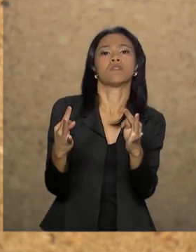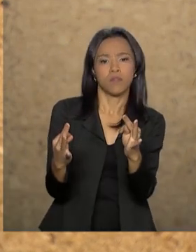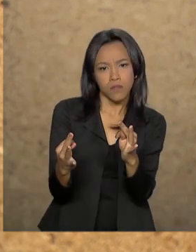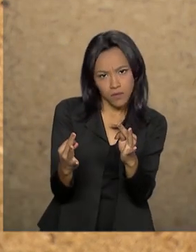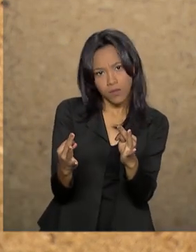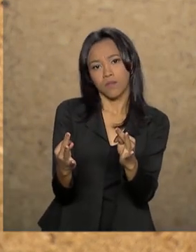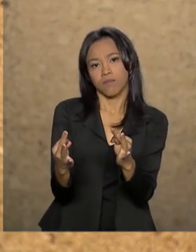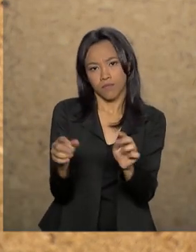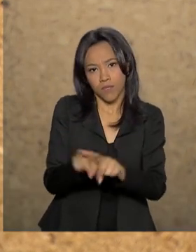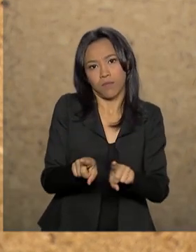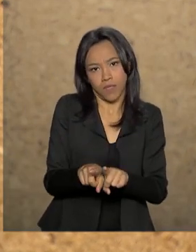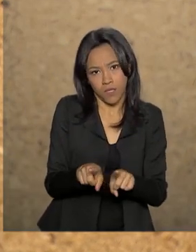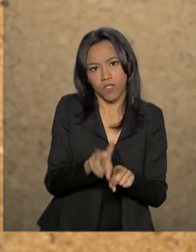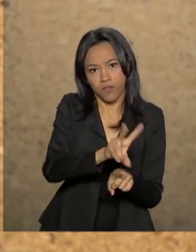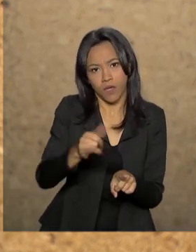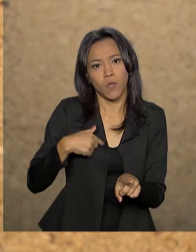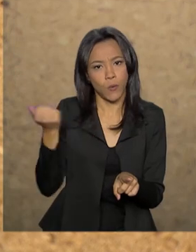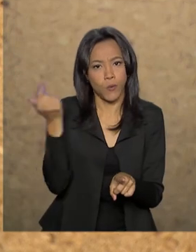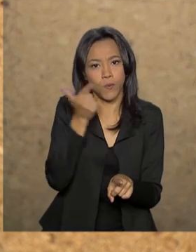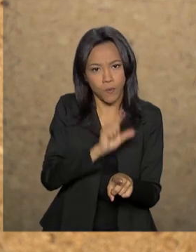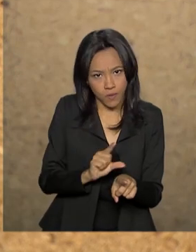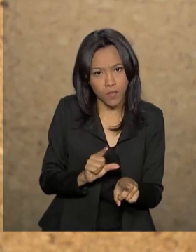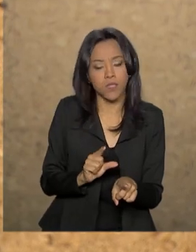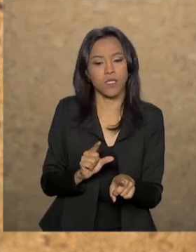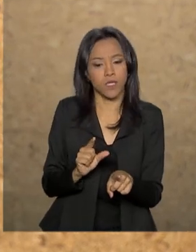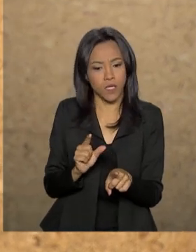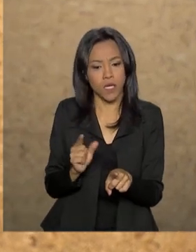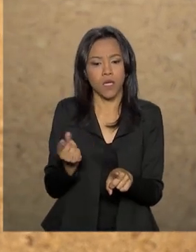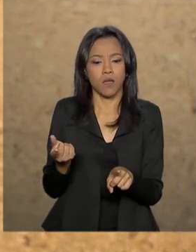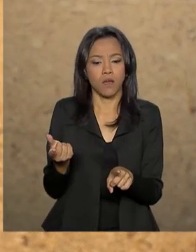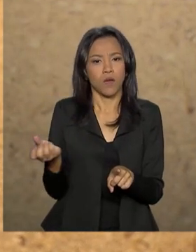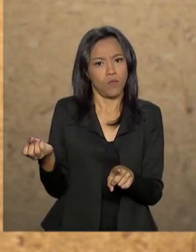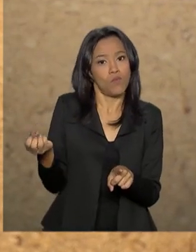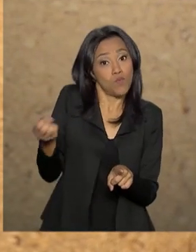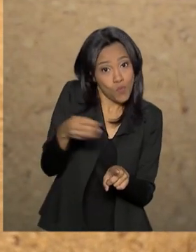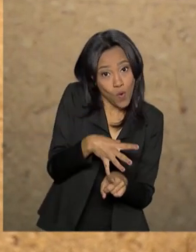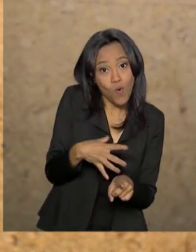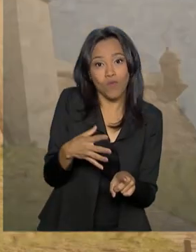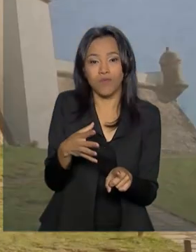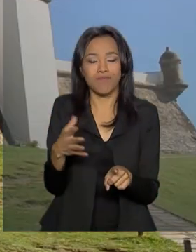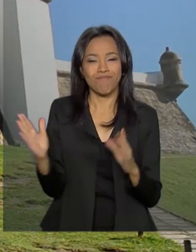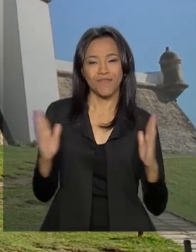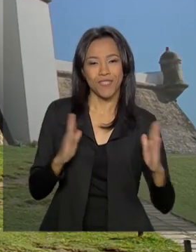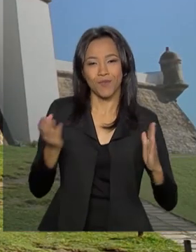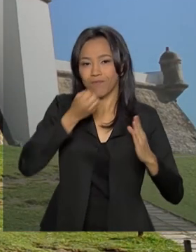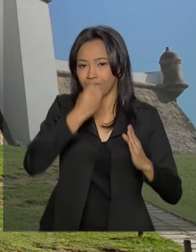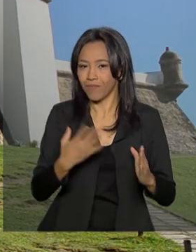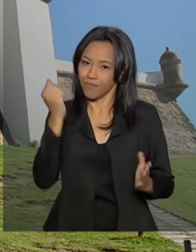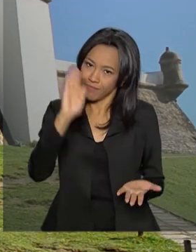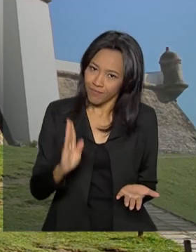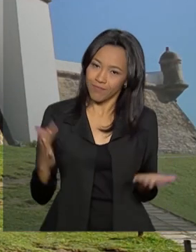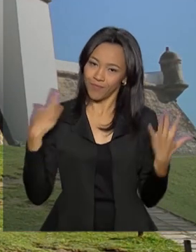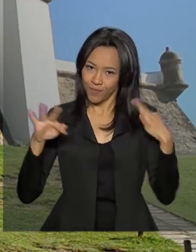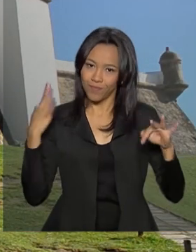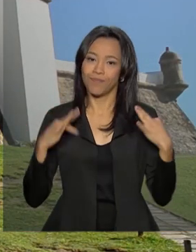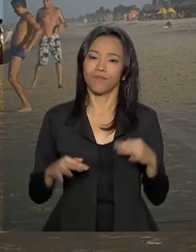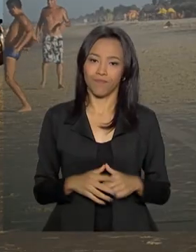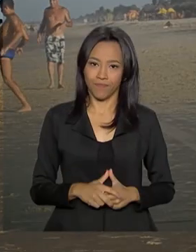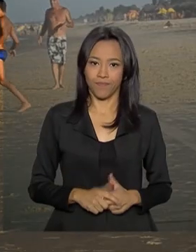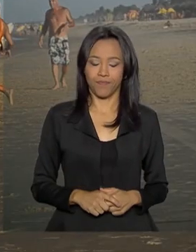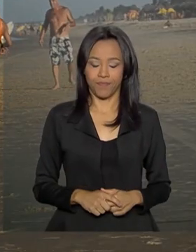big datas, a gente vai conseguir realmente trazer um novo momento para o turismo brasileiro. Legenda Ruberti